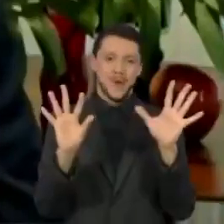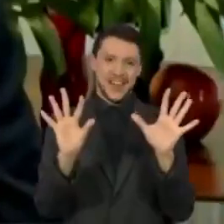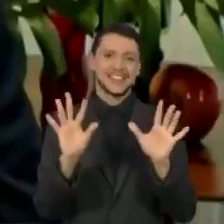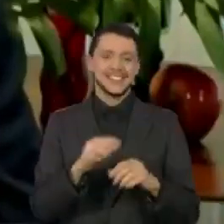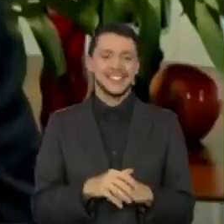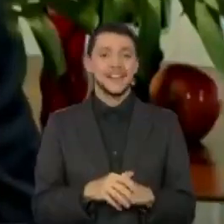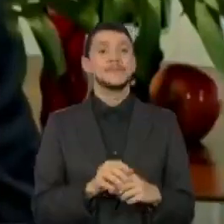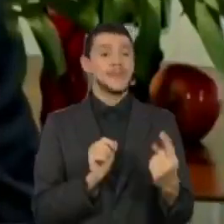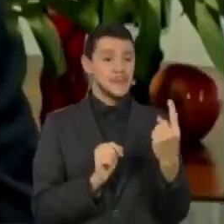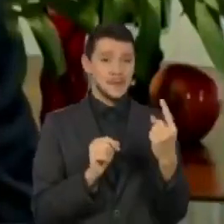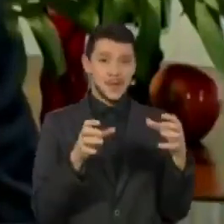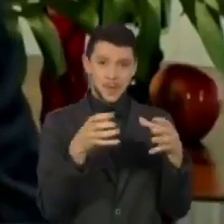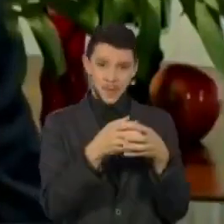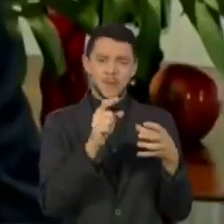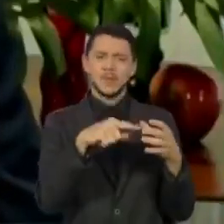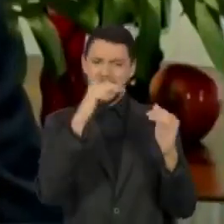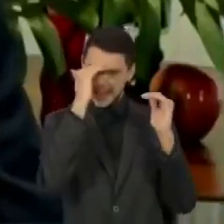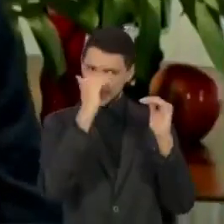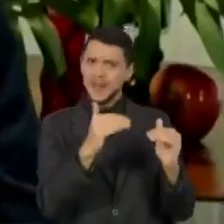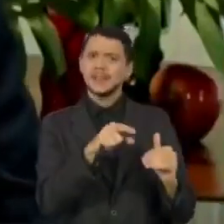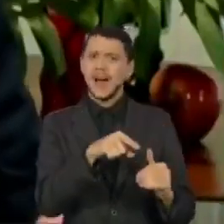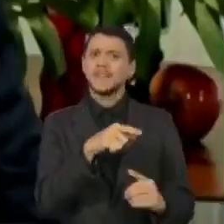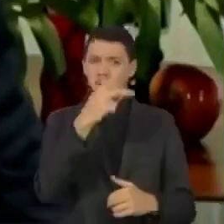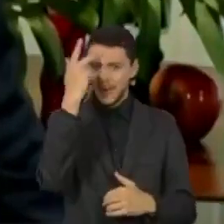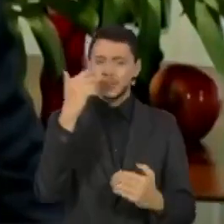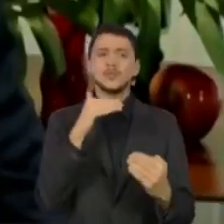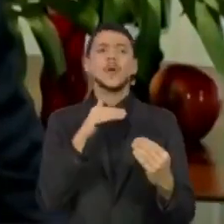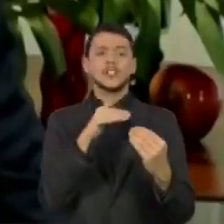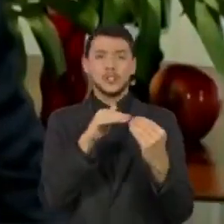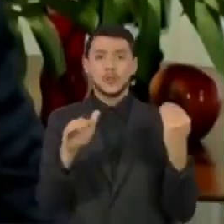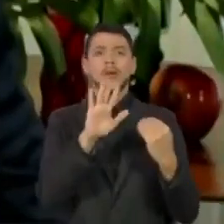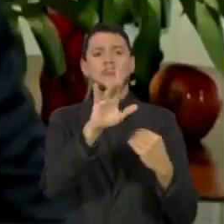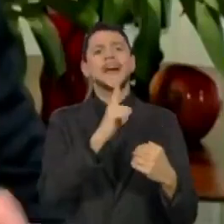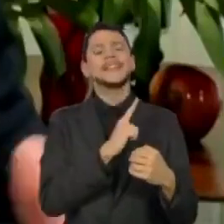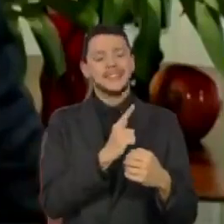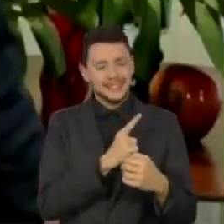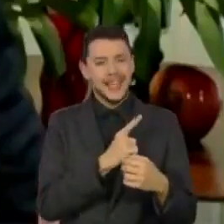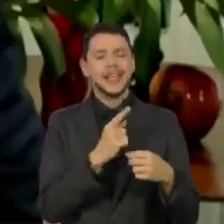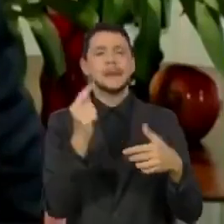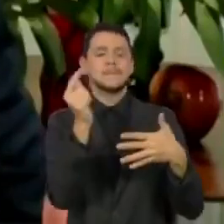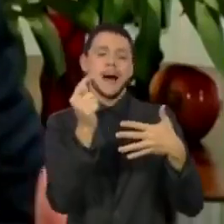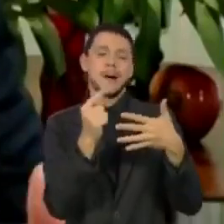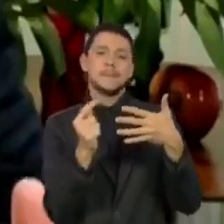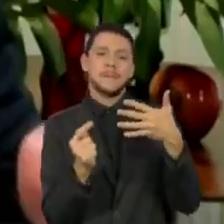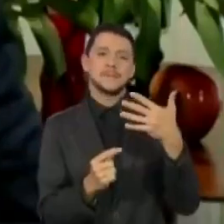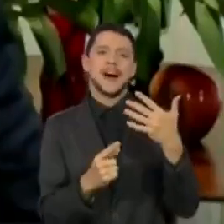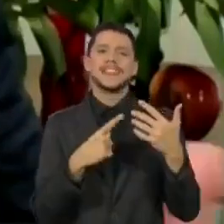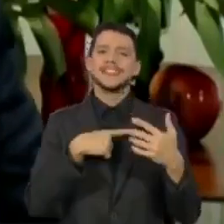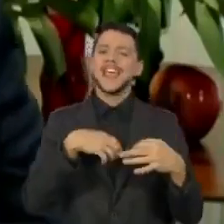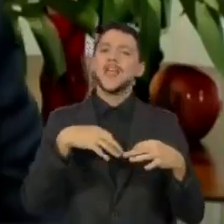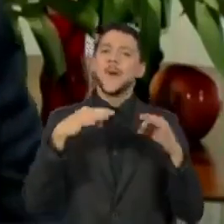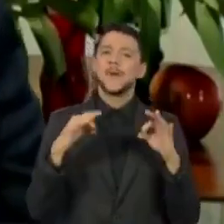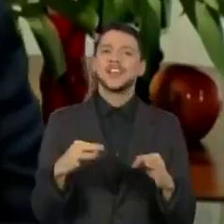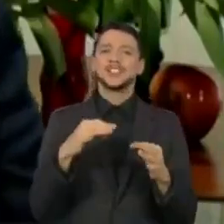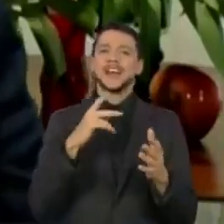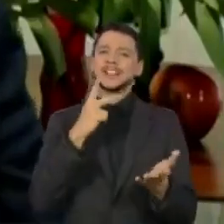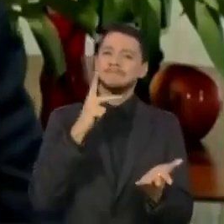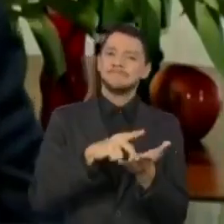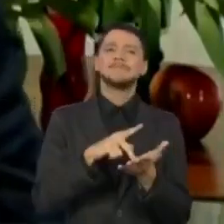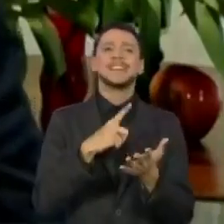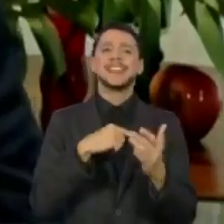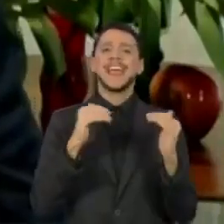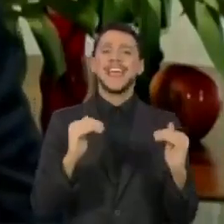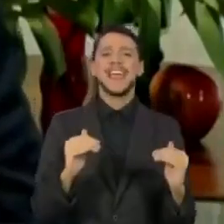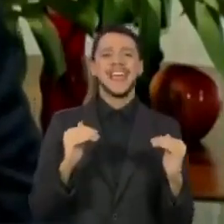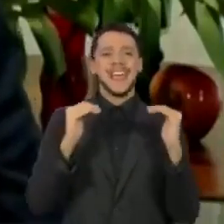respeitável. Afinal, enquanto a gente que discorda com embasamento, com honestidade, com elegância, é